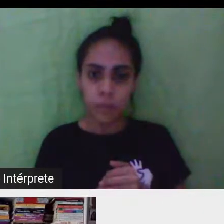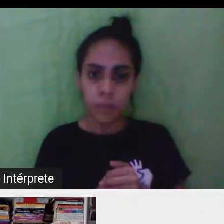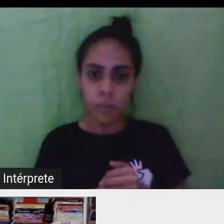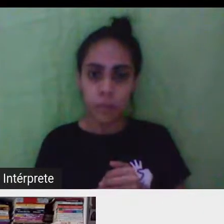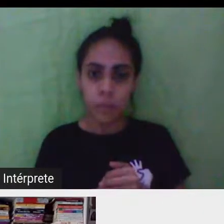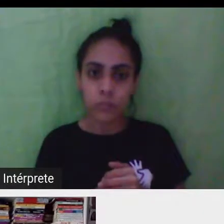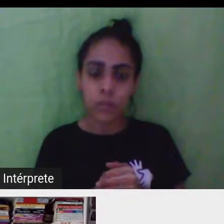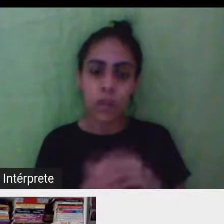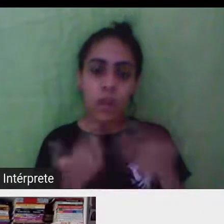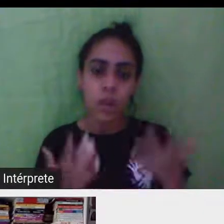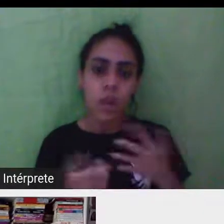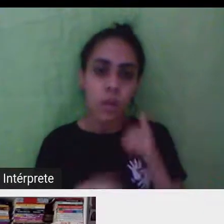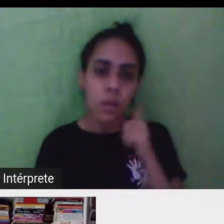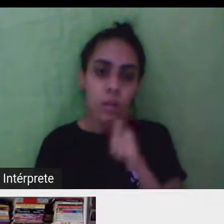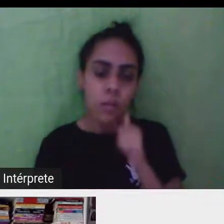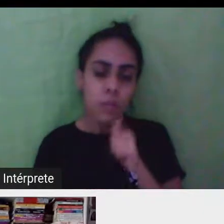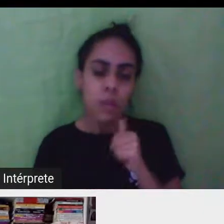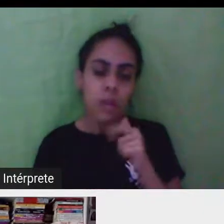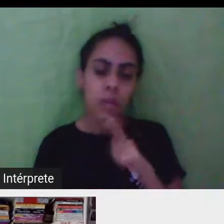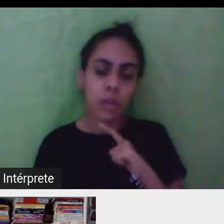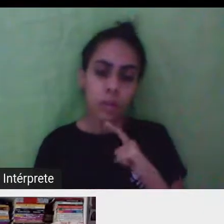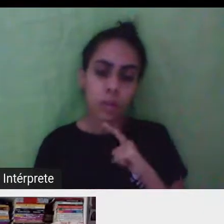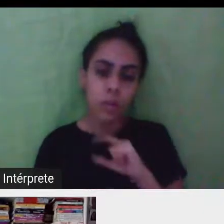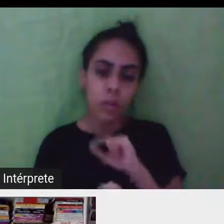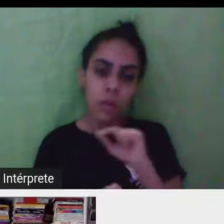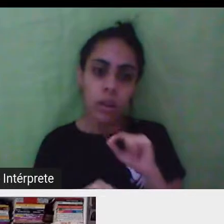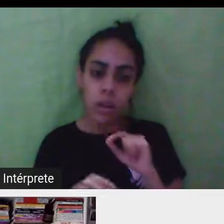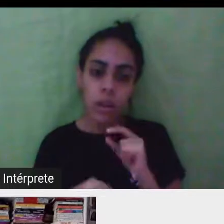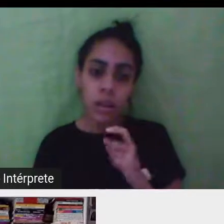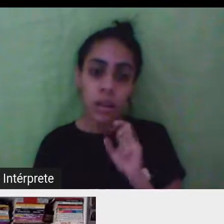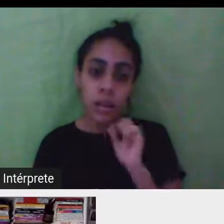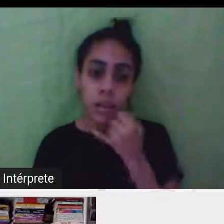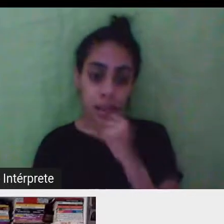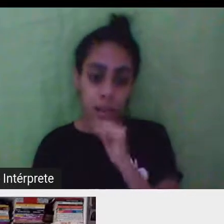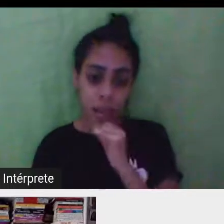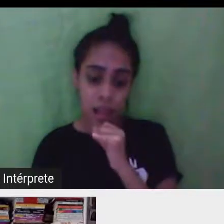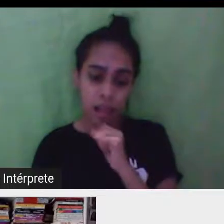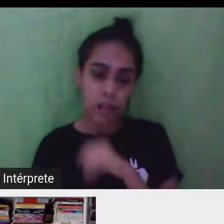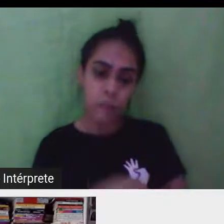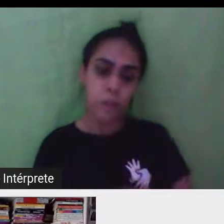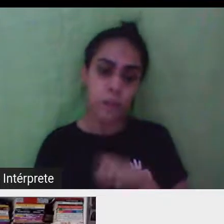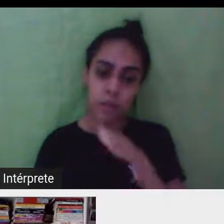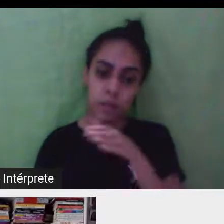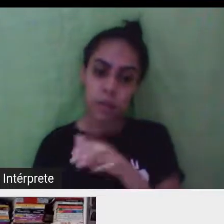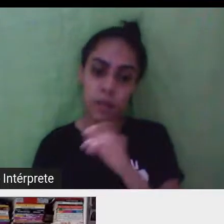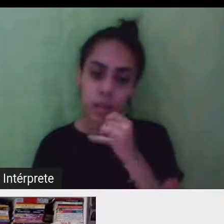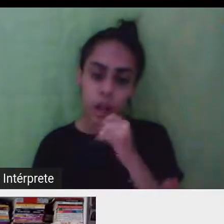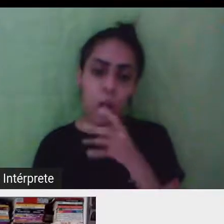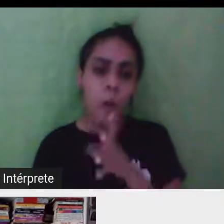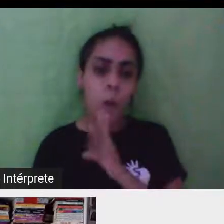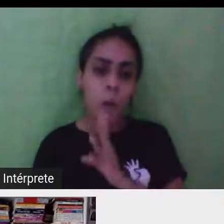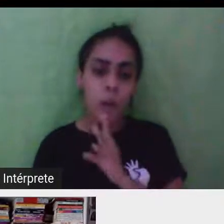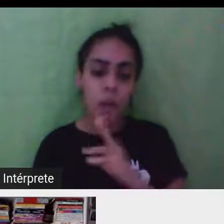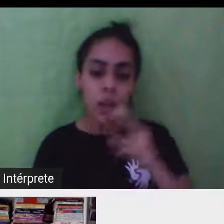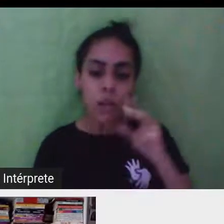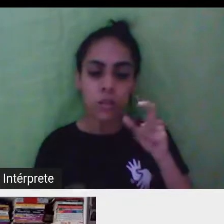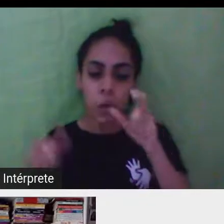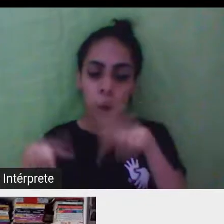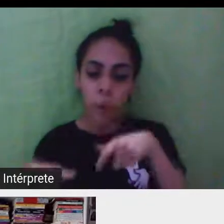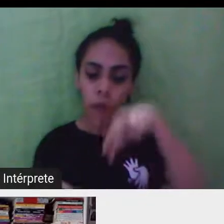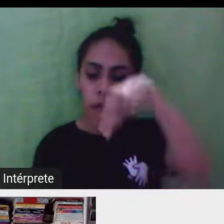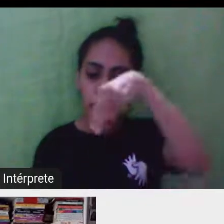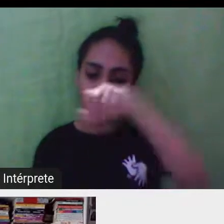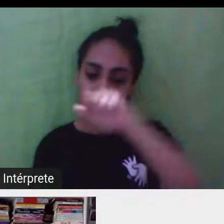e existe uma grande diferença na Itália, para quem conhece um pouco da Itália, o que é Nápoles e o que é Florença.